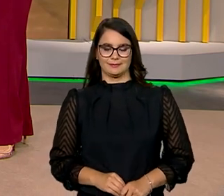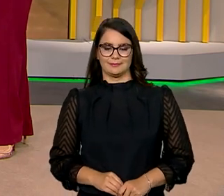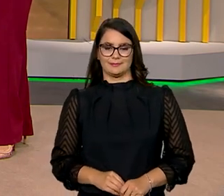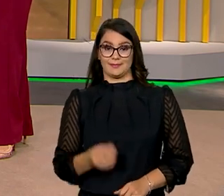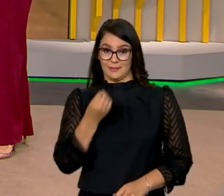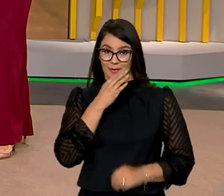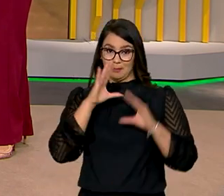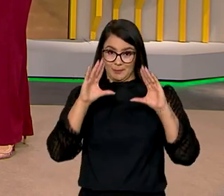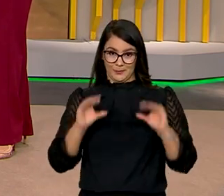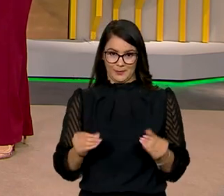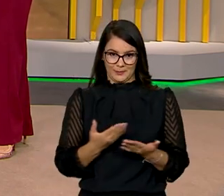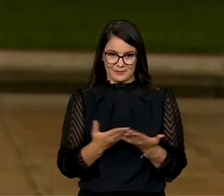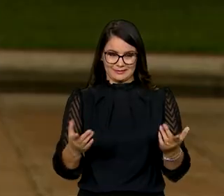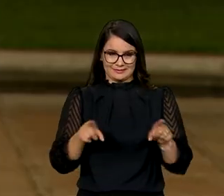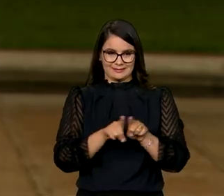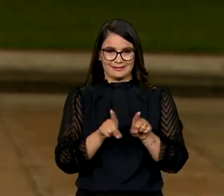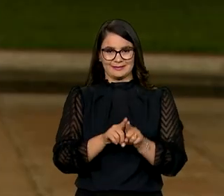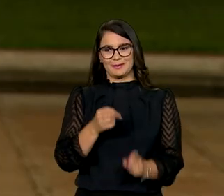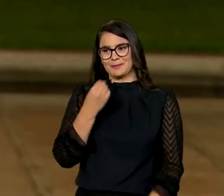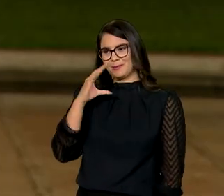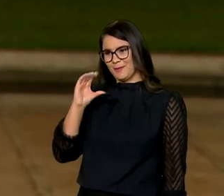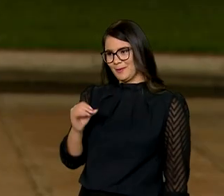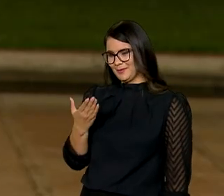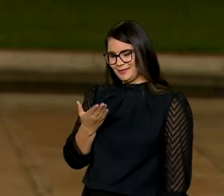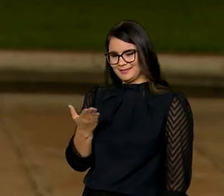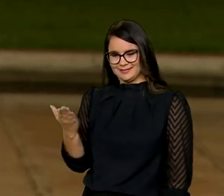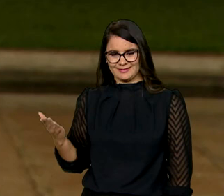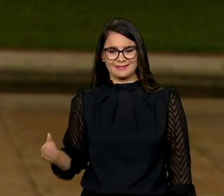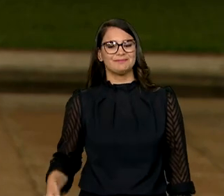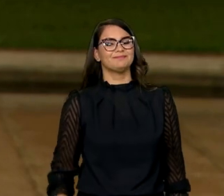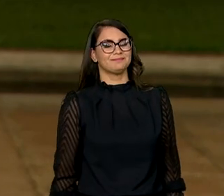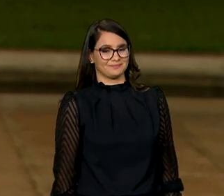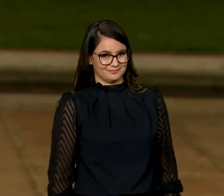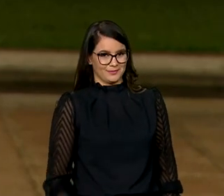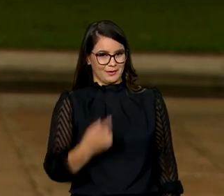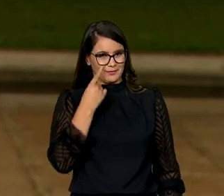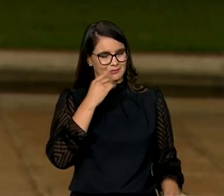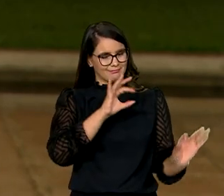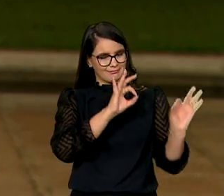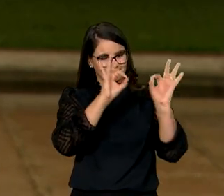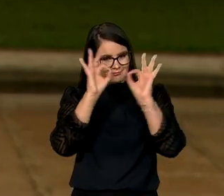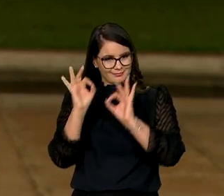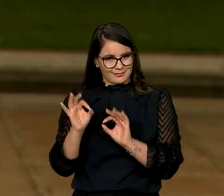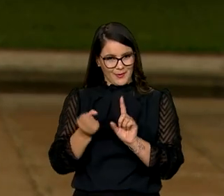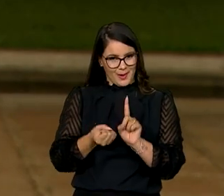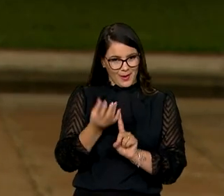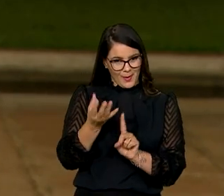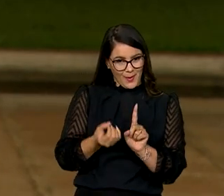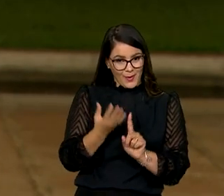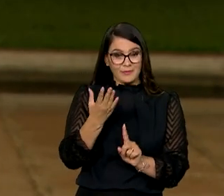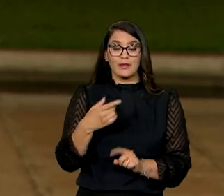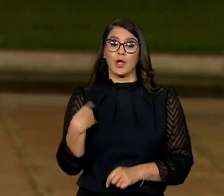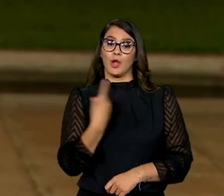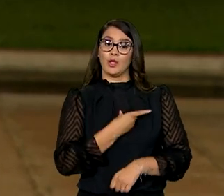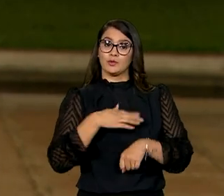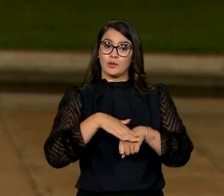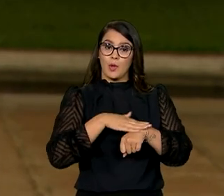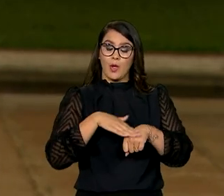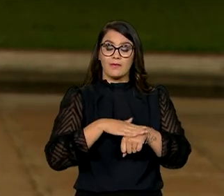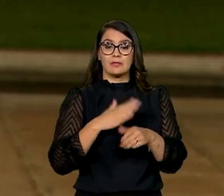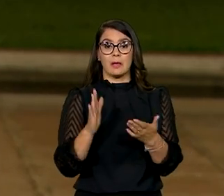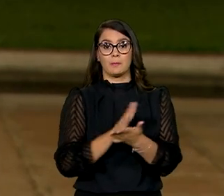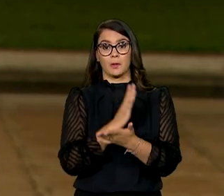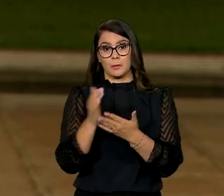Boa noite pra você também, Ana. Boa noite pro Roberto e boa noite pra você ligado aqui no canal GOV. Olha, nós conversamos hoje com alguns